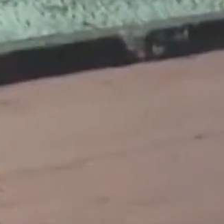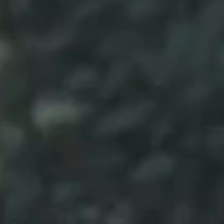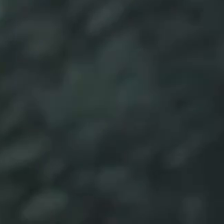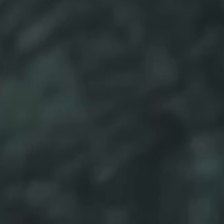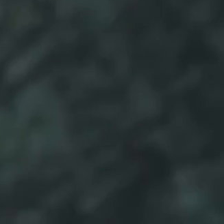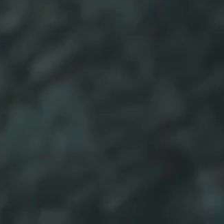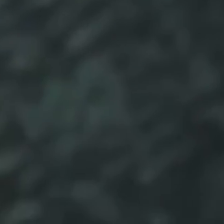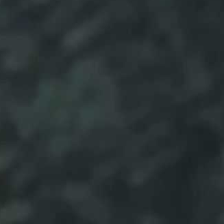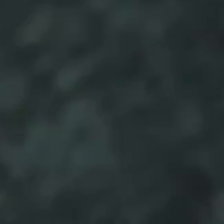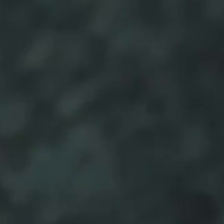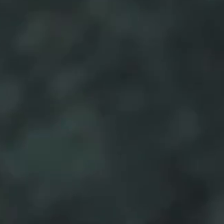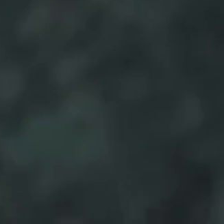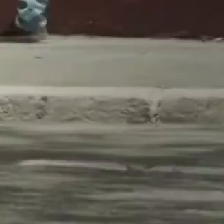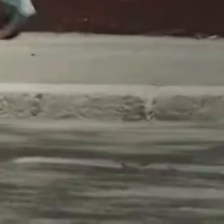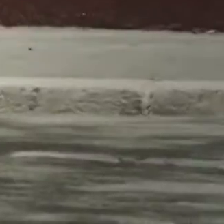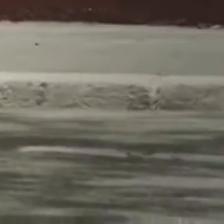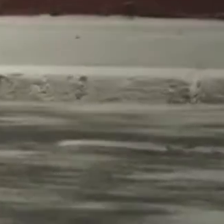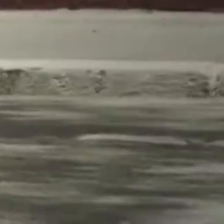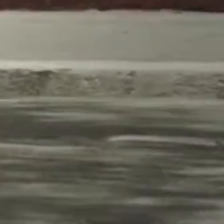Páscoa.